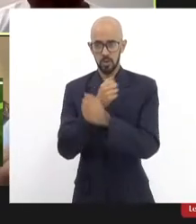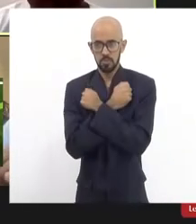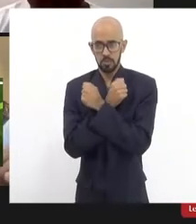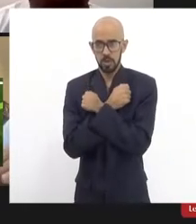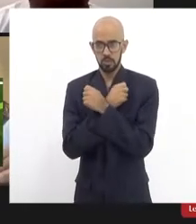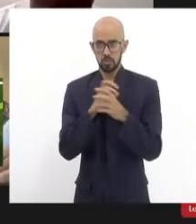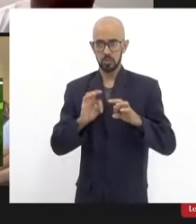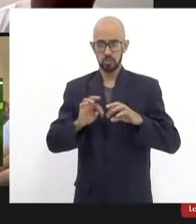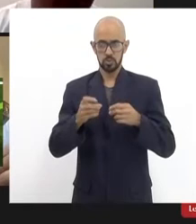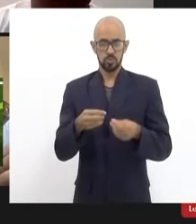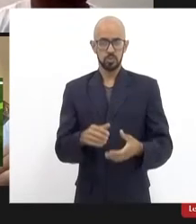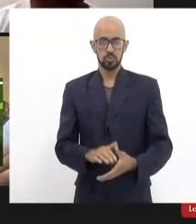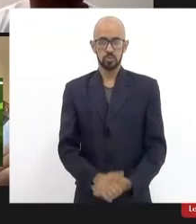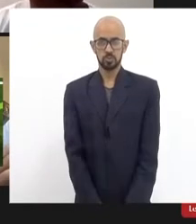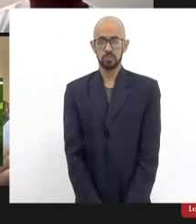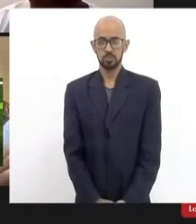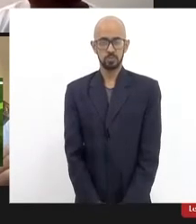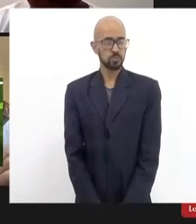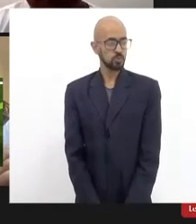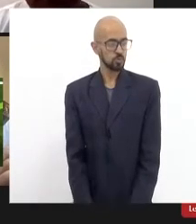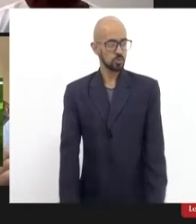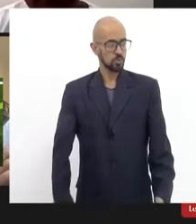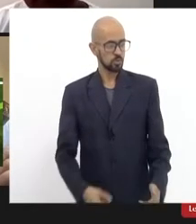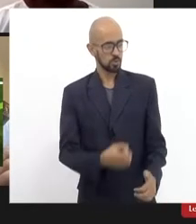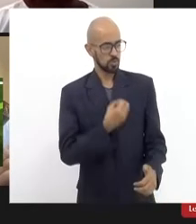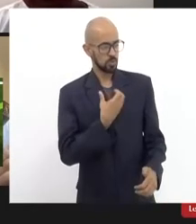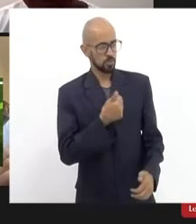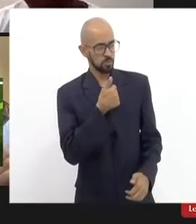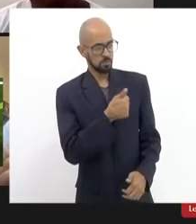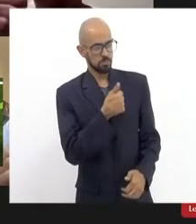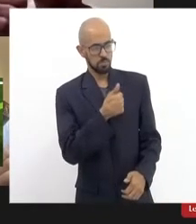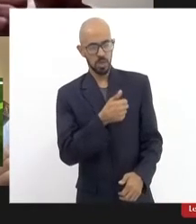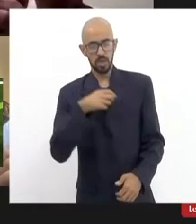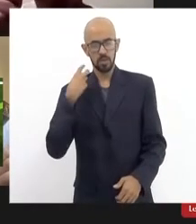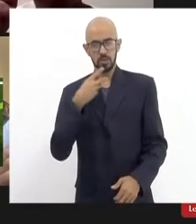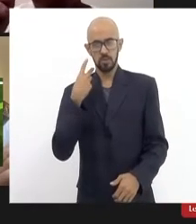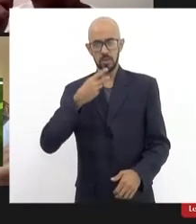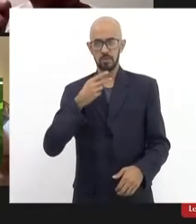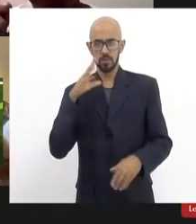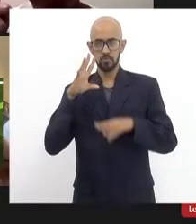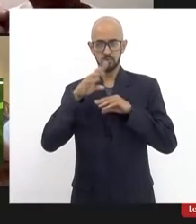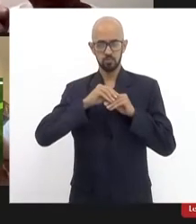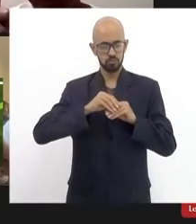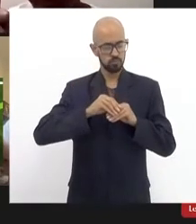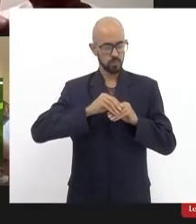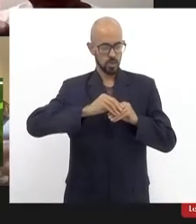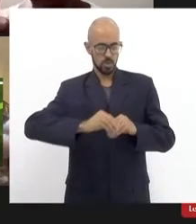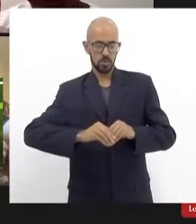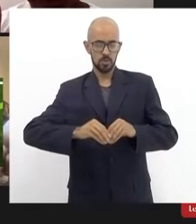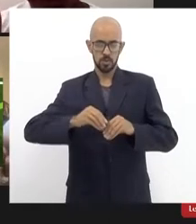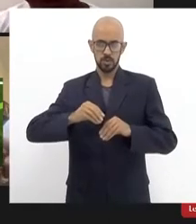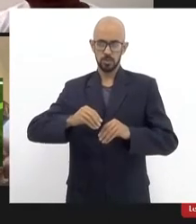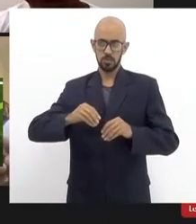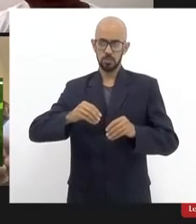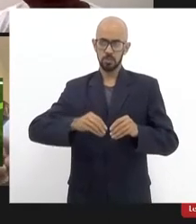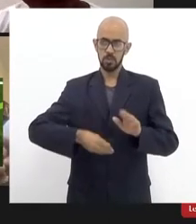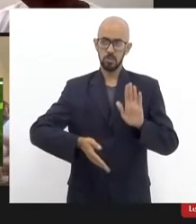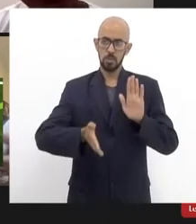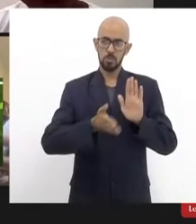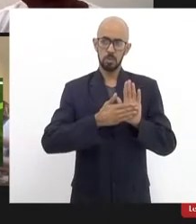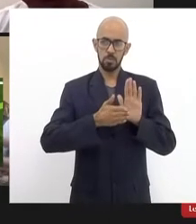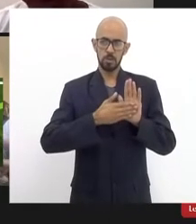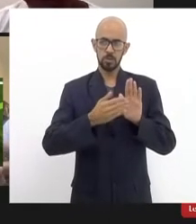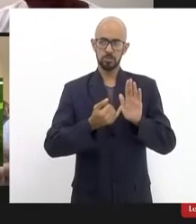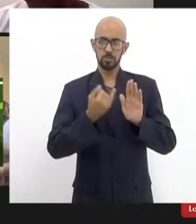beleza Lindbergh conciso propositivo e vou mandar o abraço teu para o Zé